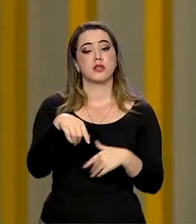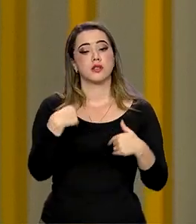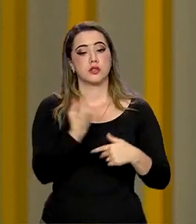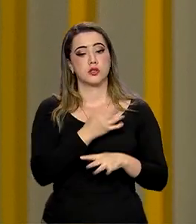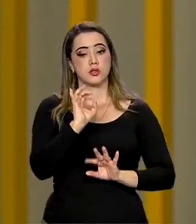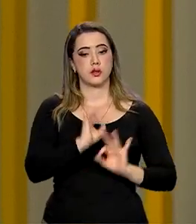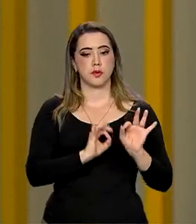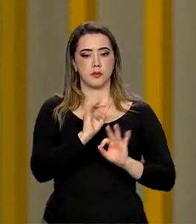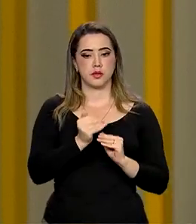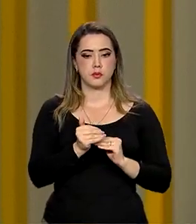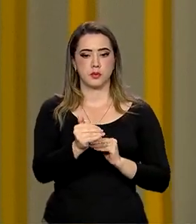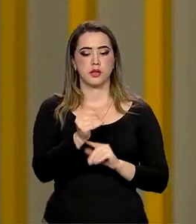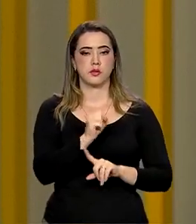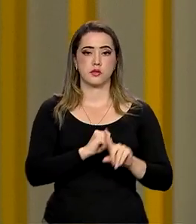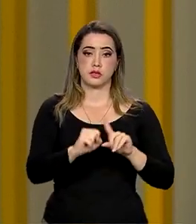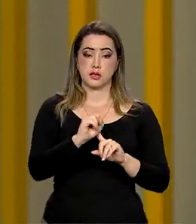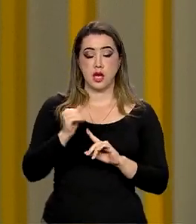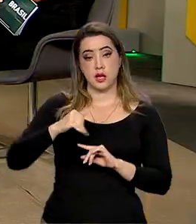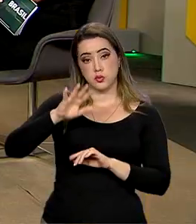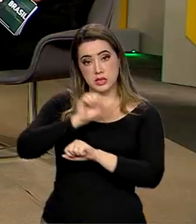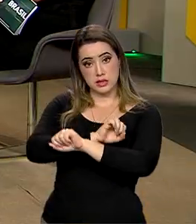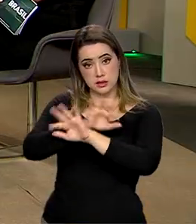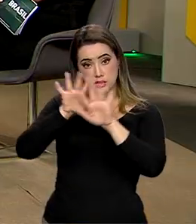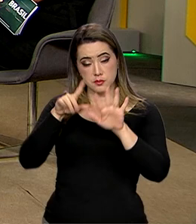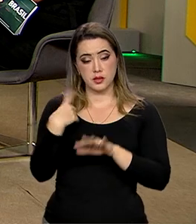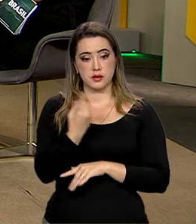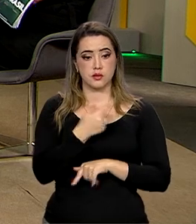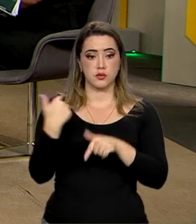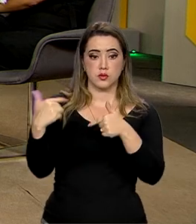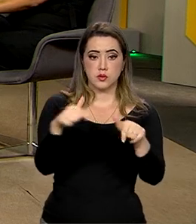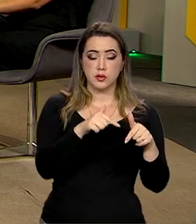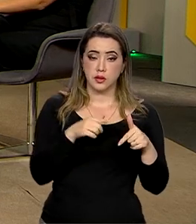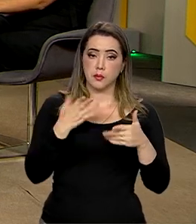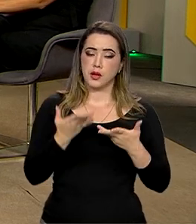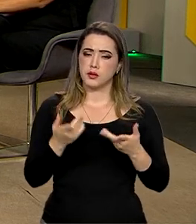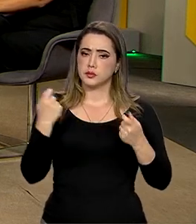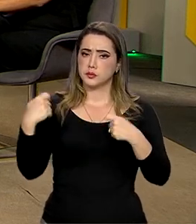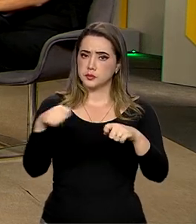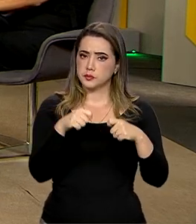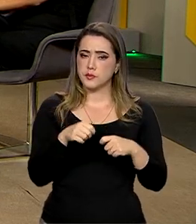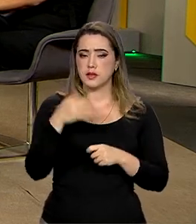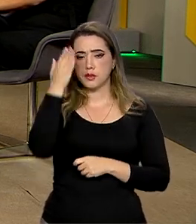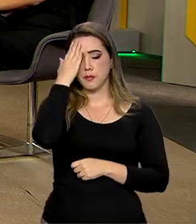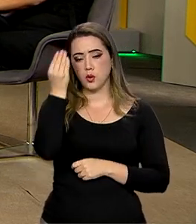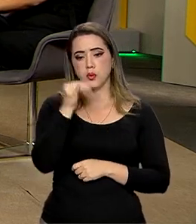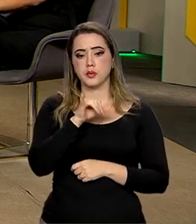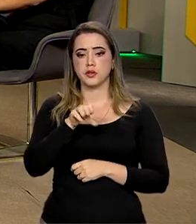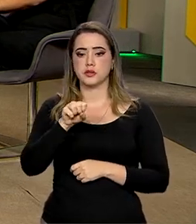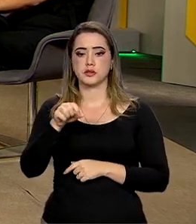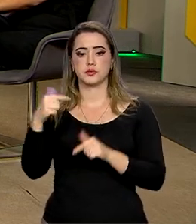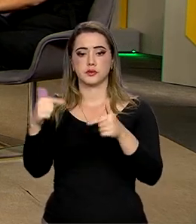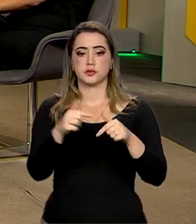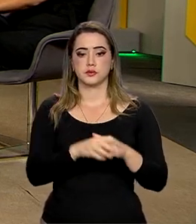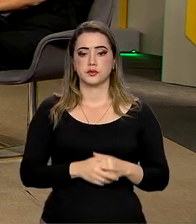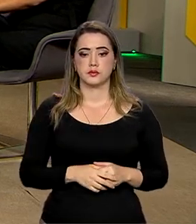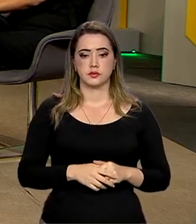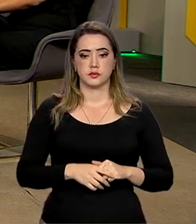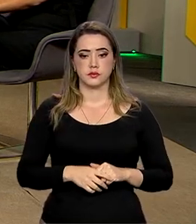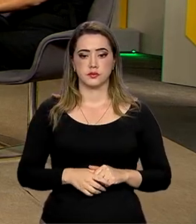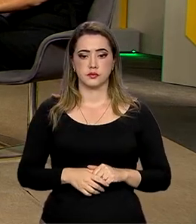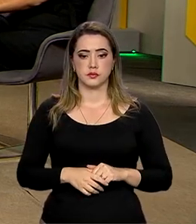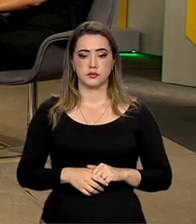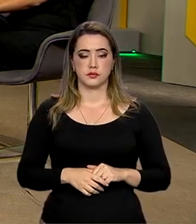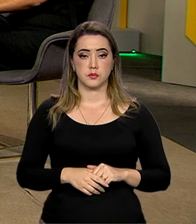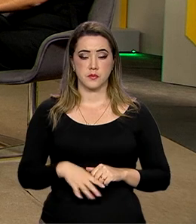preparando para isso, para que a sociedade tenha mais transparência nos nossos dados, como o NSS trabalha. Só para exemplificar, quando eu